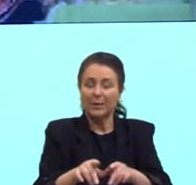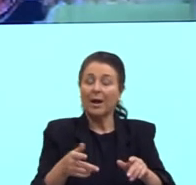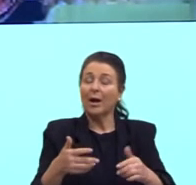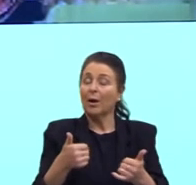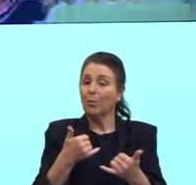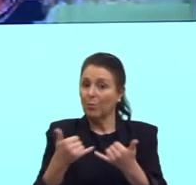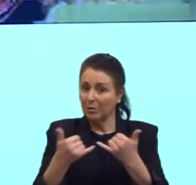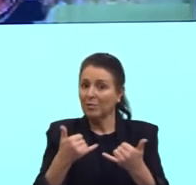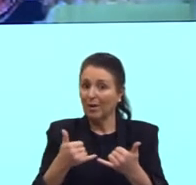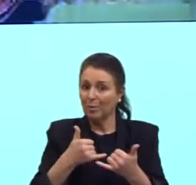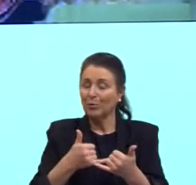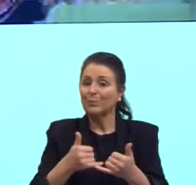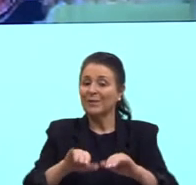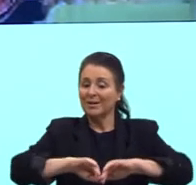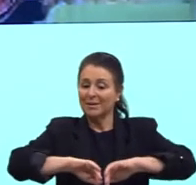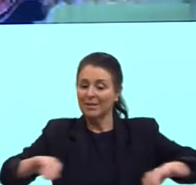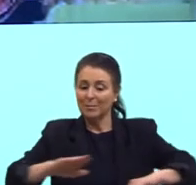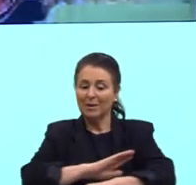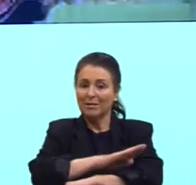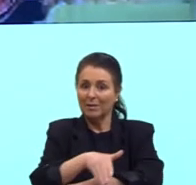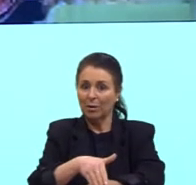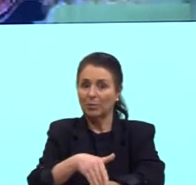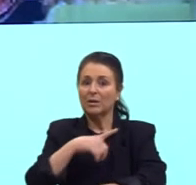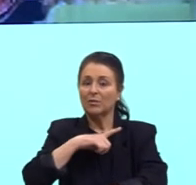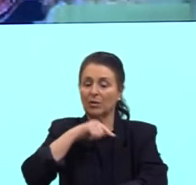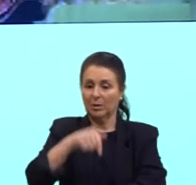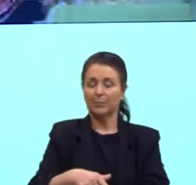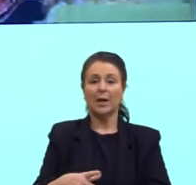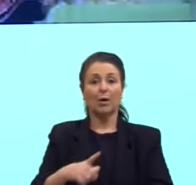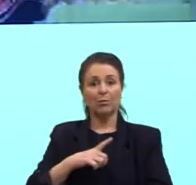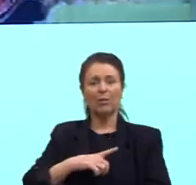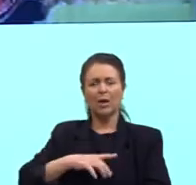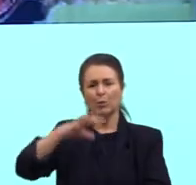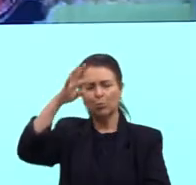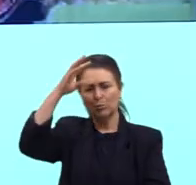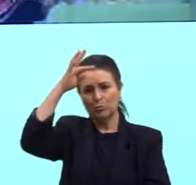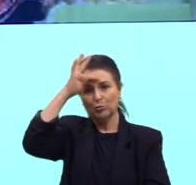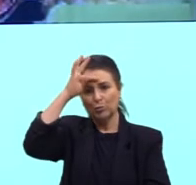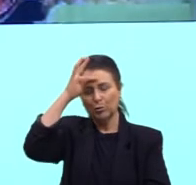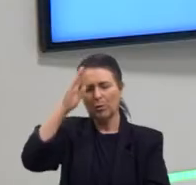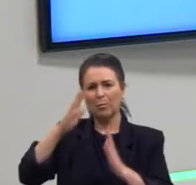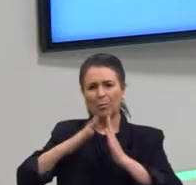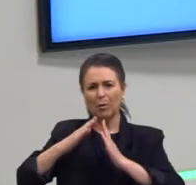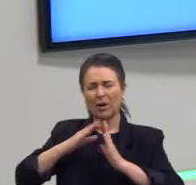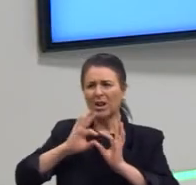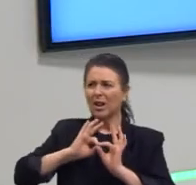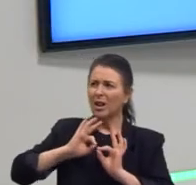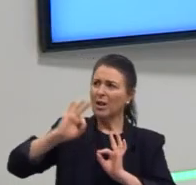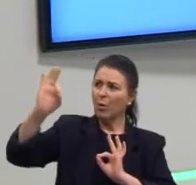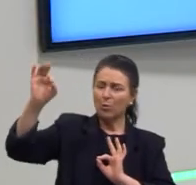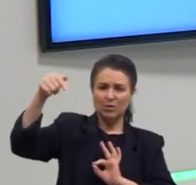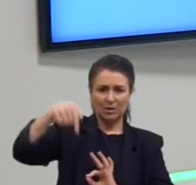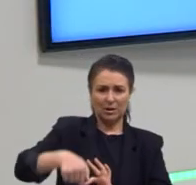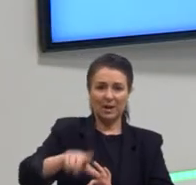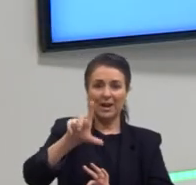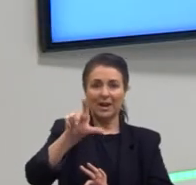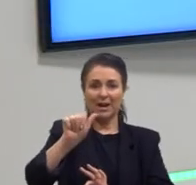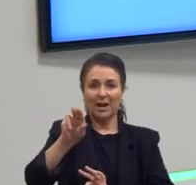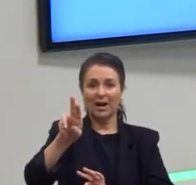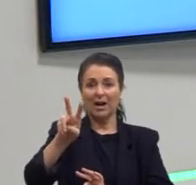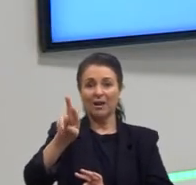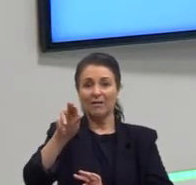acontecia aqui, sim. E eu tenho um tio, por exemplo, que ele mora no interior, lá de Lavras do Sul, e lá em Lavras,